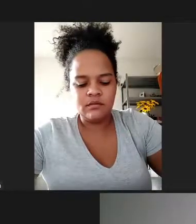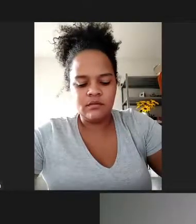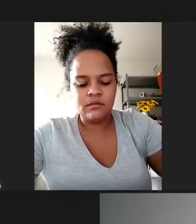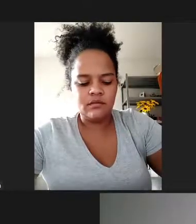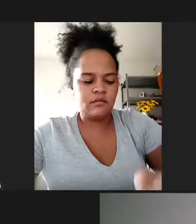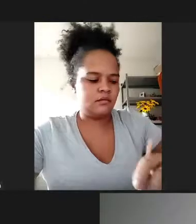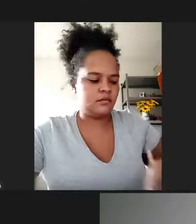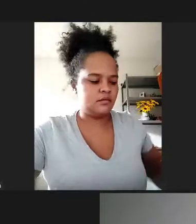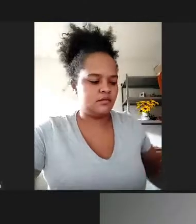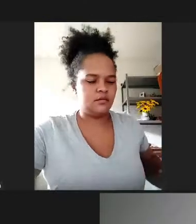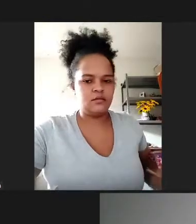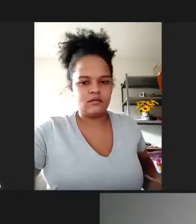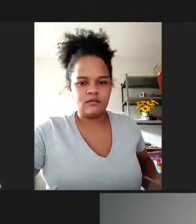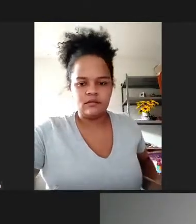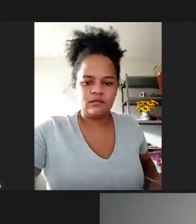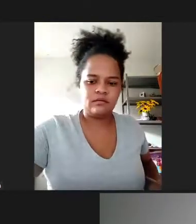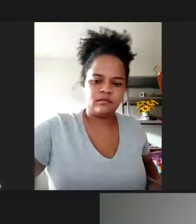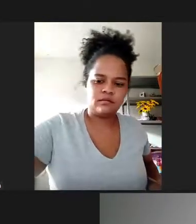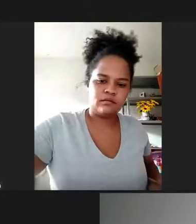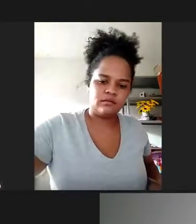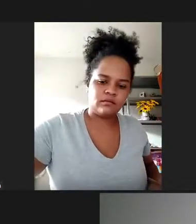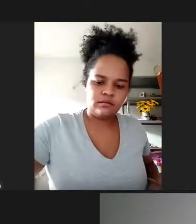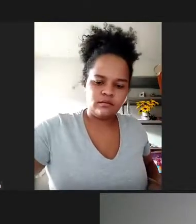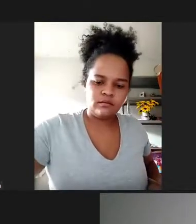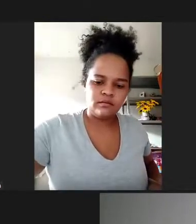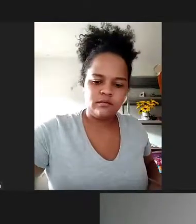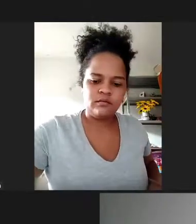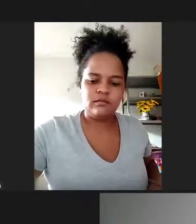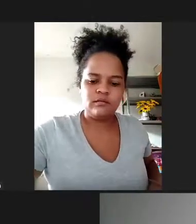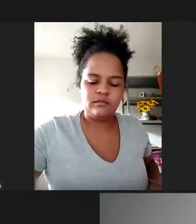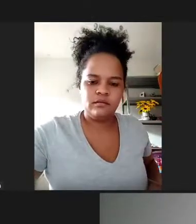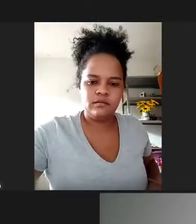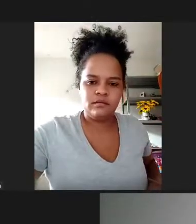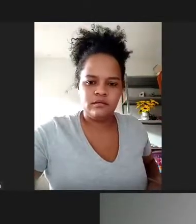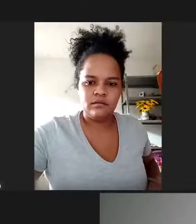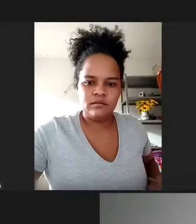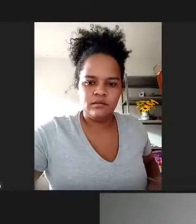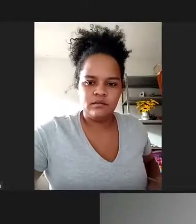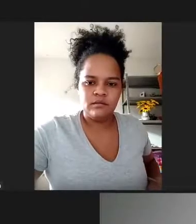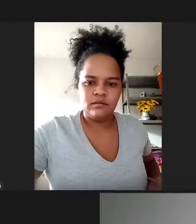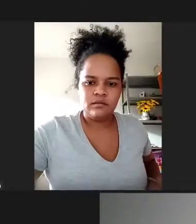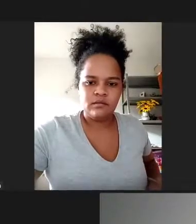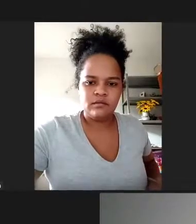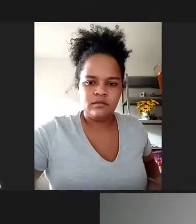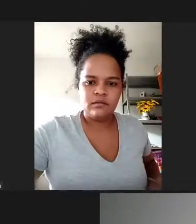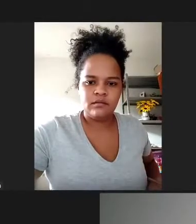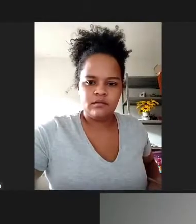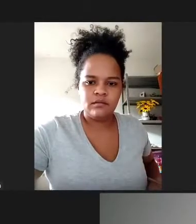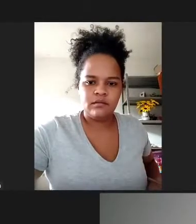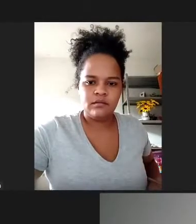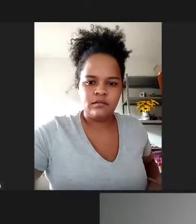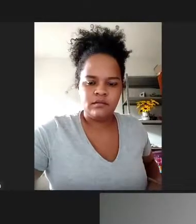à questão local, e aí agora a gente pode elaborar e fazer um... Por curiosidade,